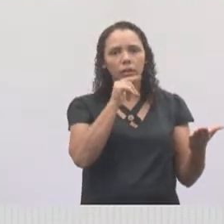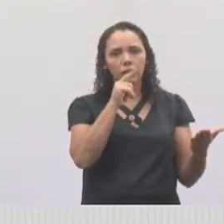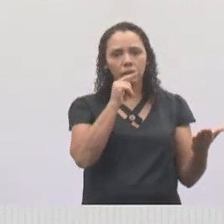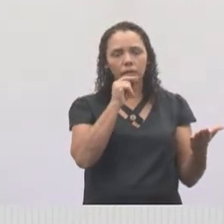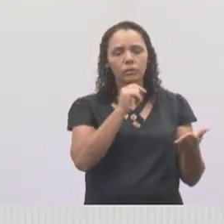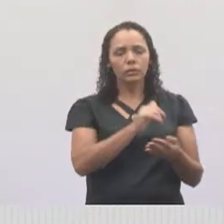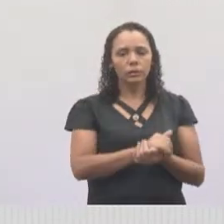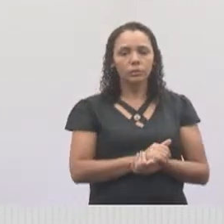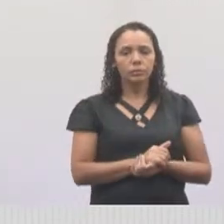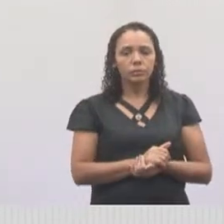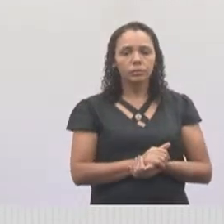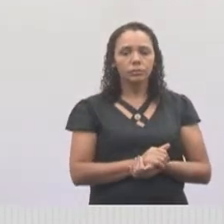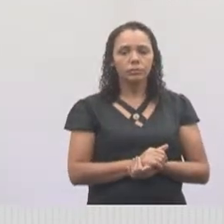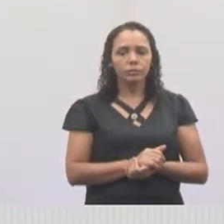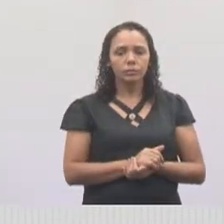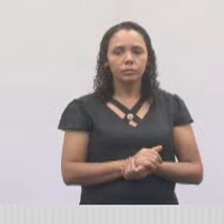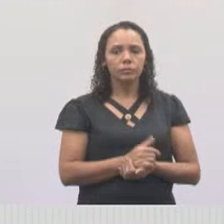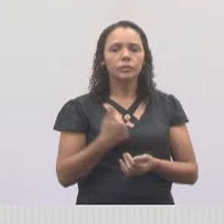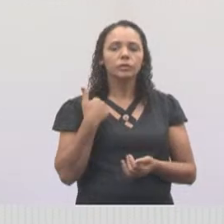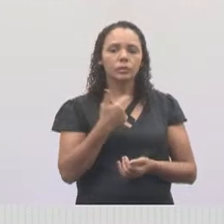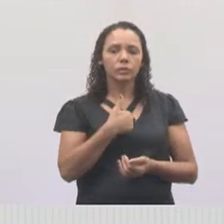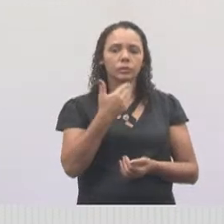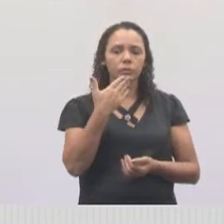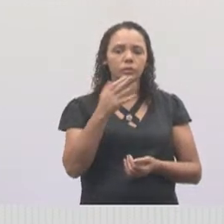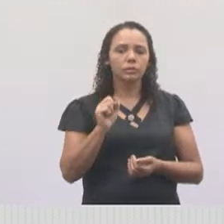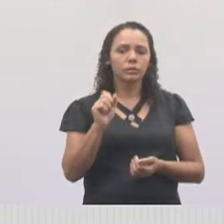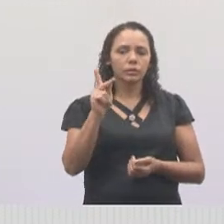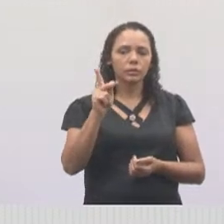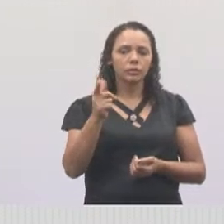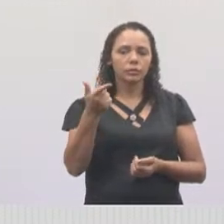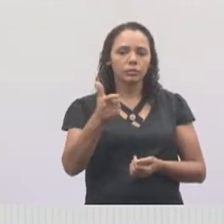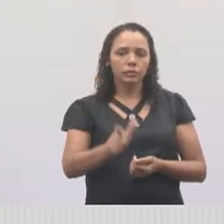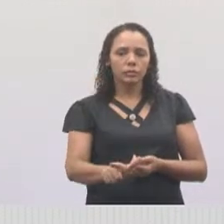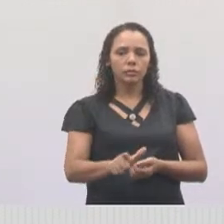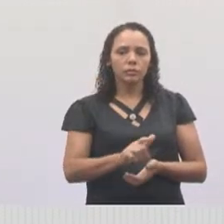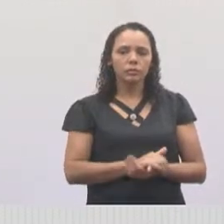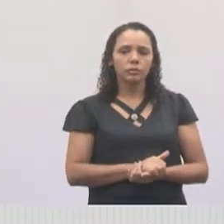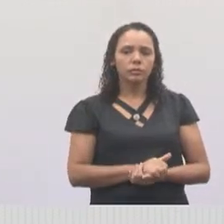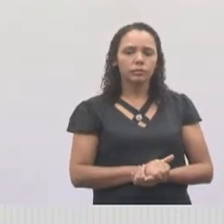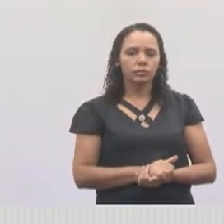Então, fica aqui a nossa demanda e nosso pedido, ok? Pode ir para a próxima.